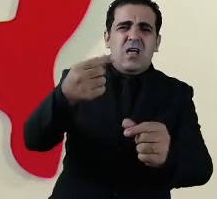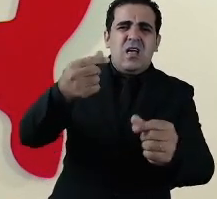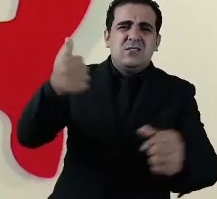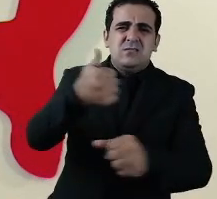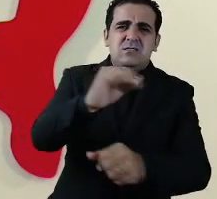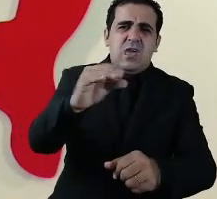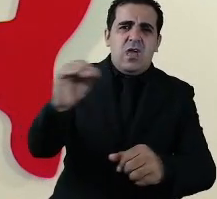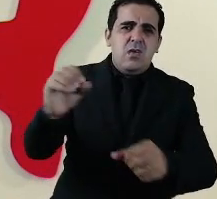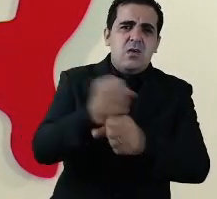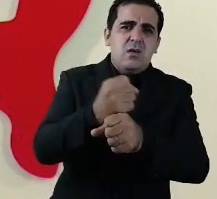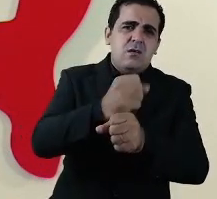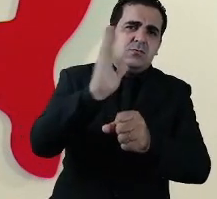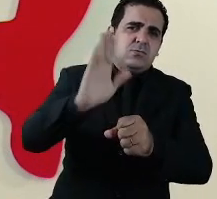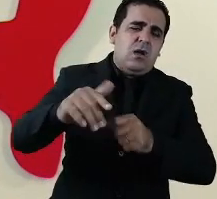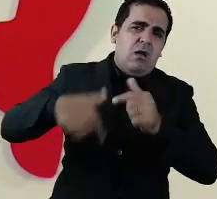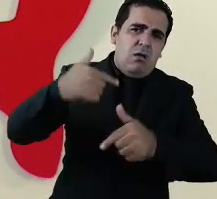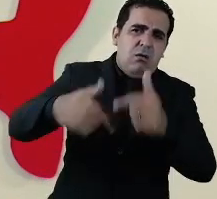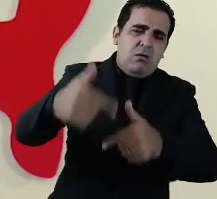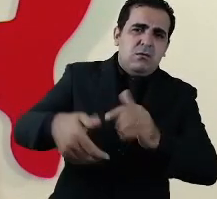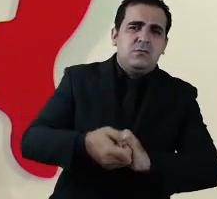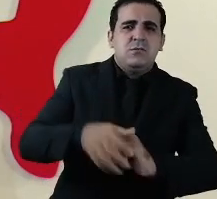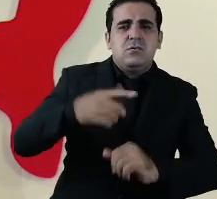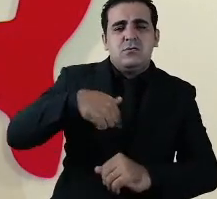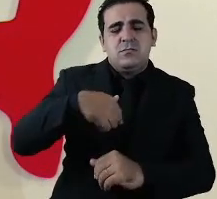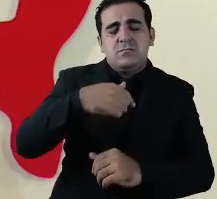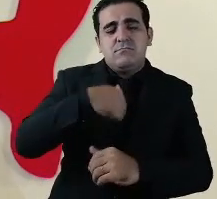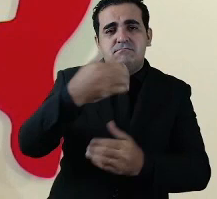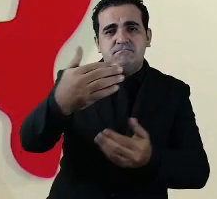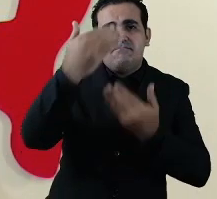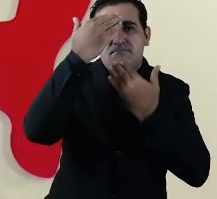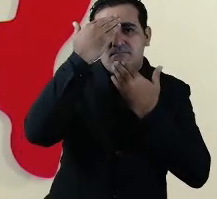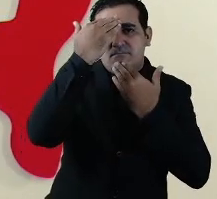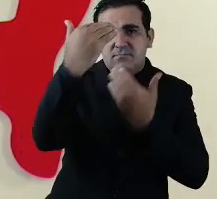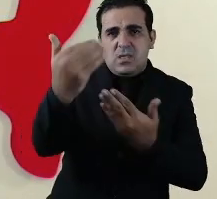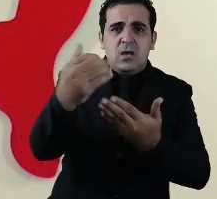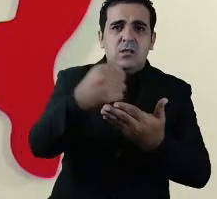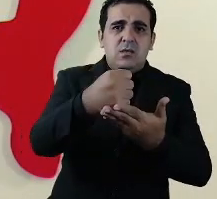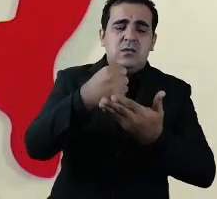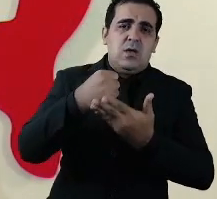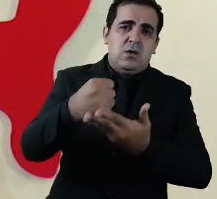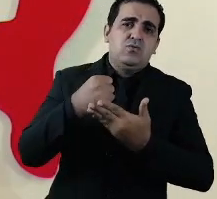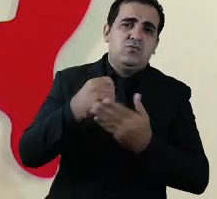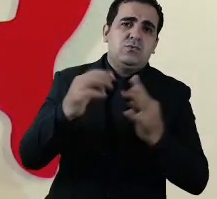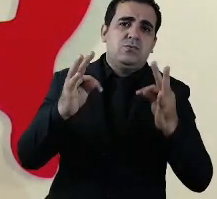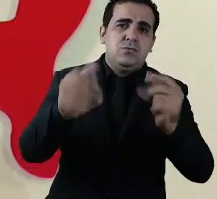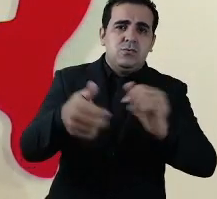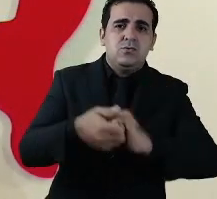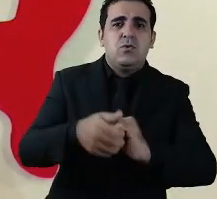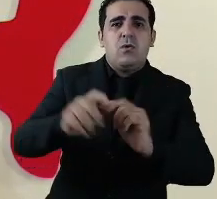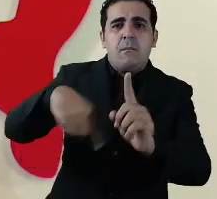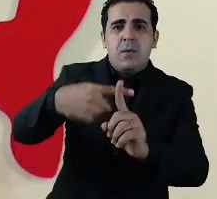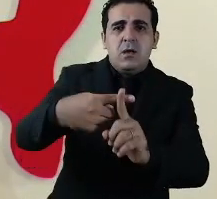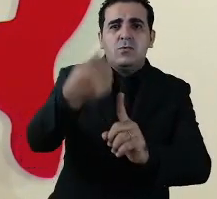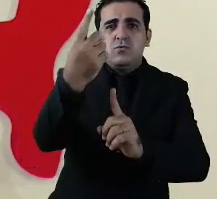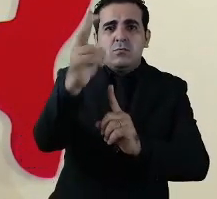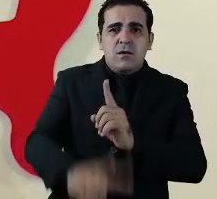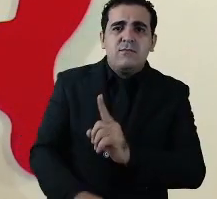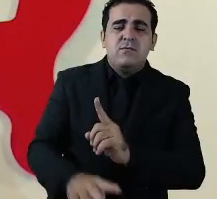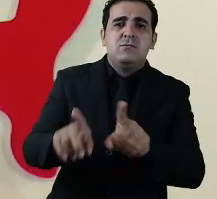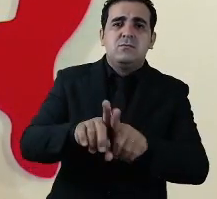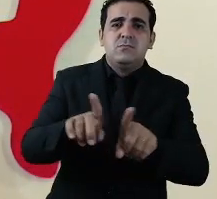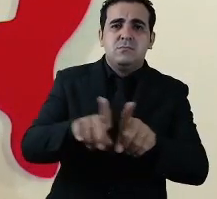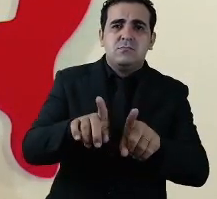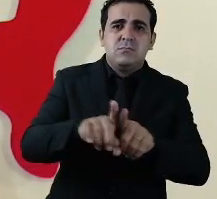que o nosso país atravessa. Agradeço muito a solidariedade de todos. Mais uma vez e sempre